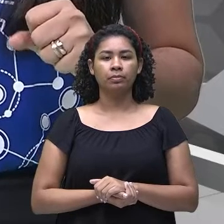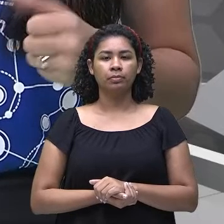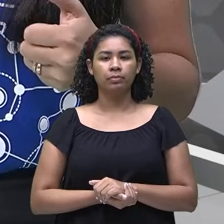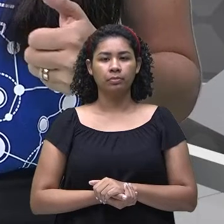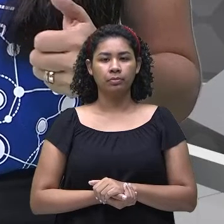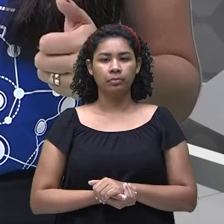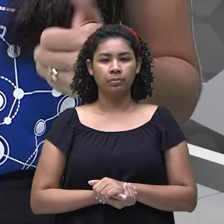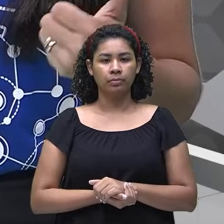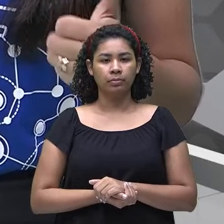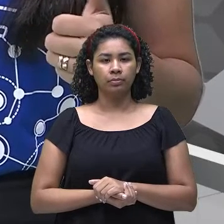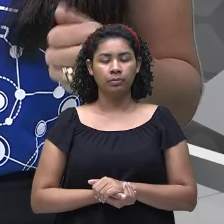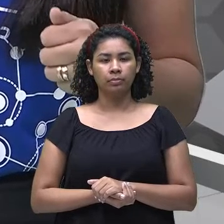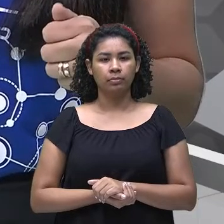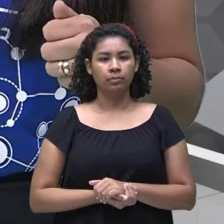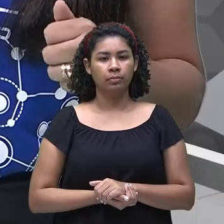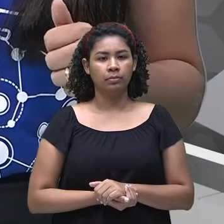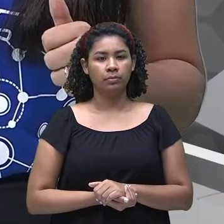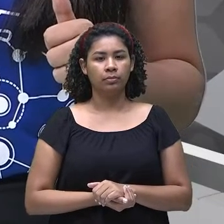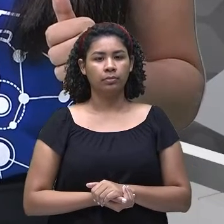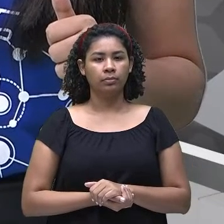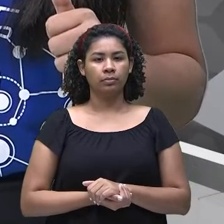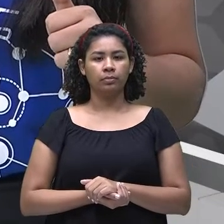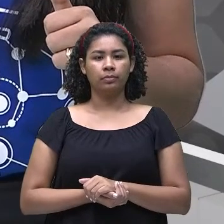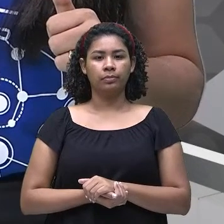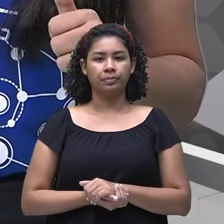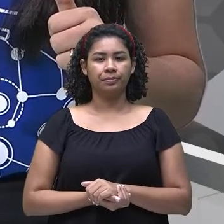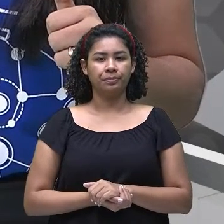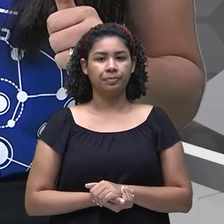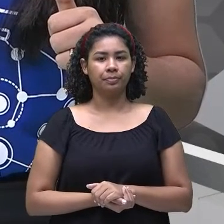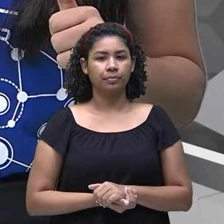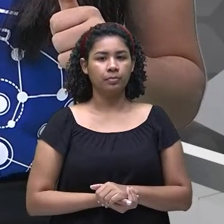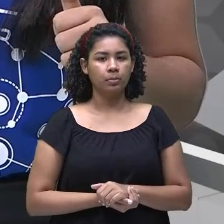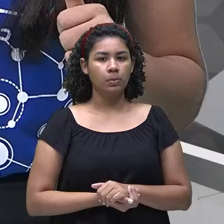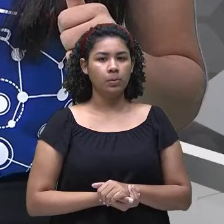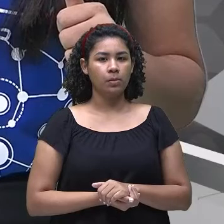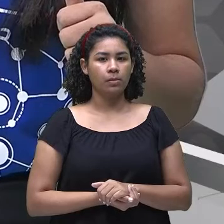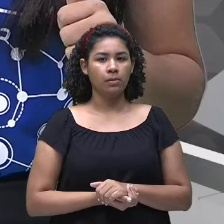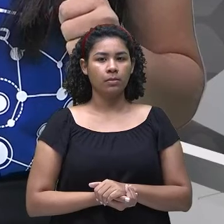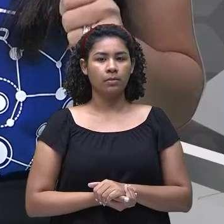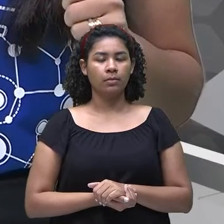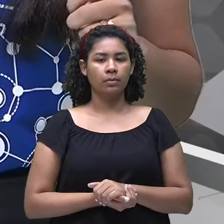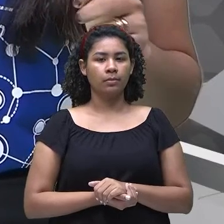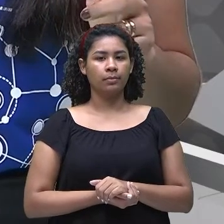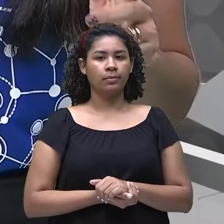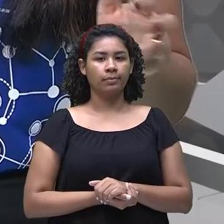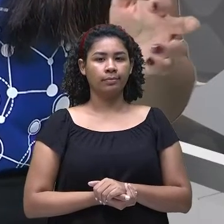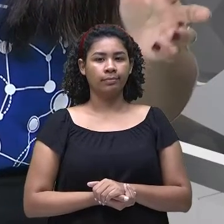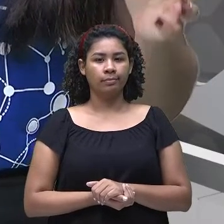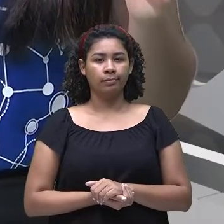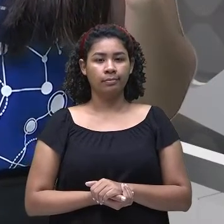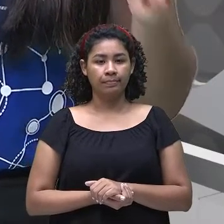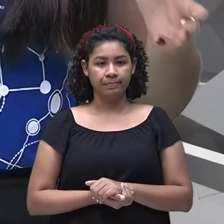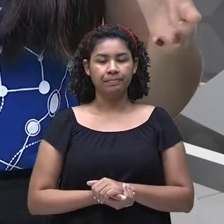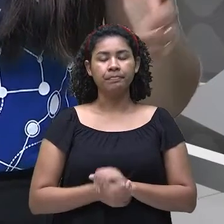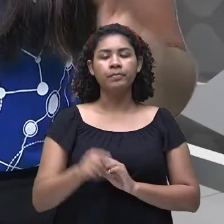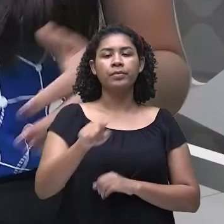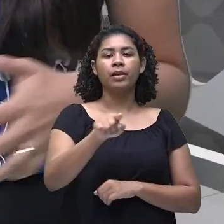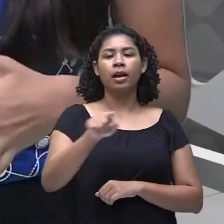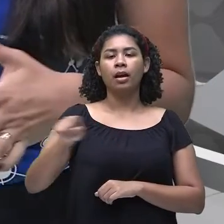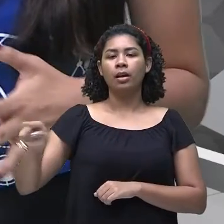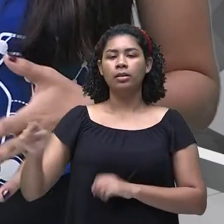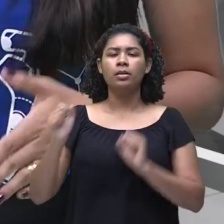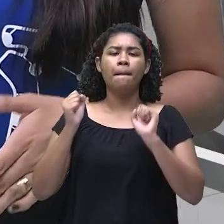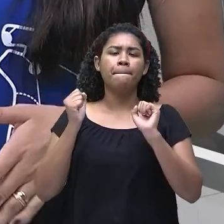vamos lá. They can roller skate. They can roller skate, né? Eles podem,